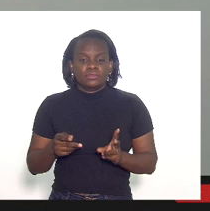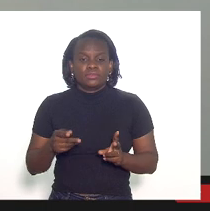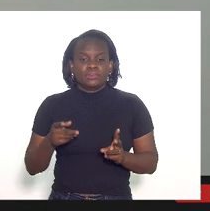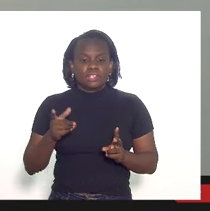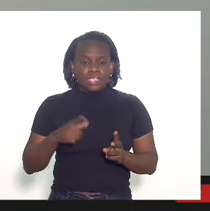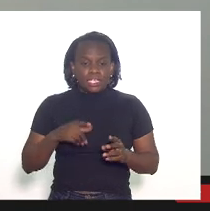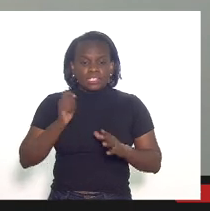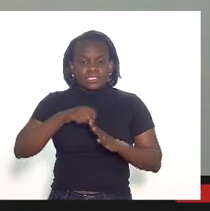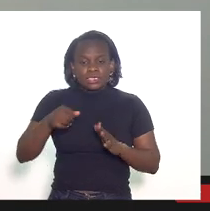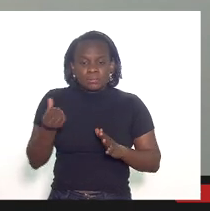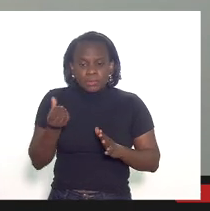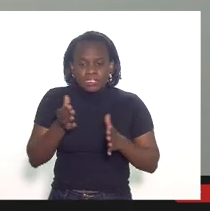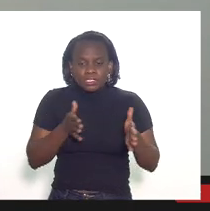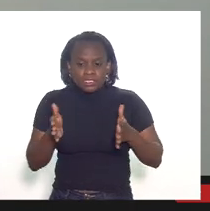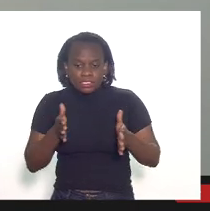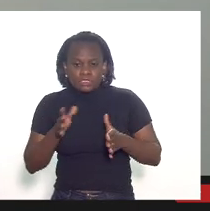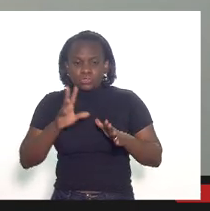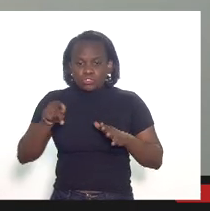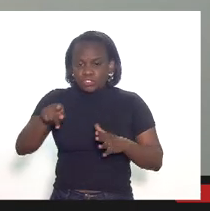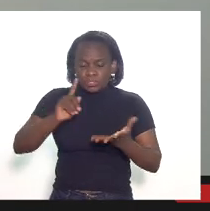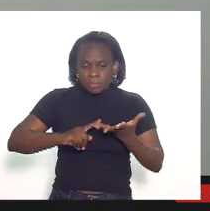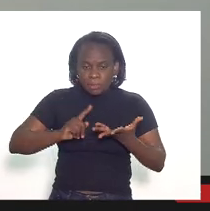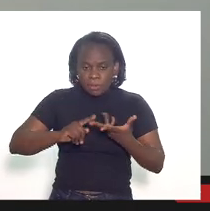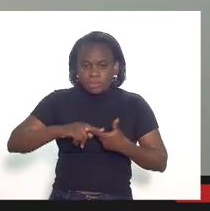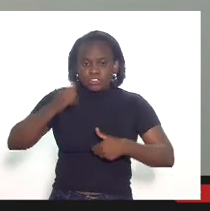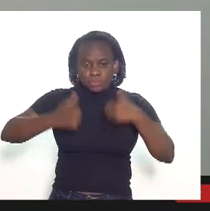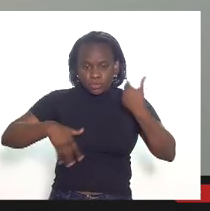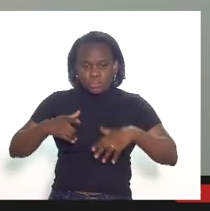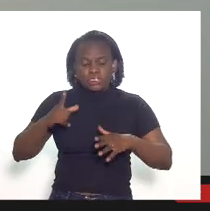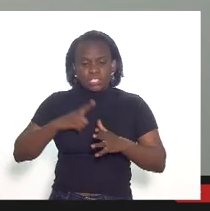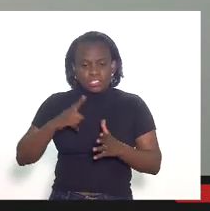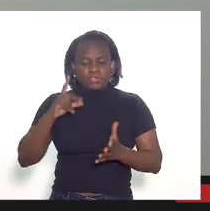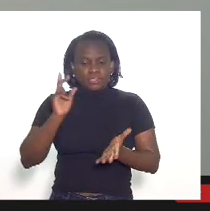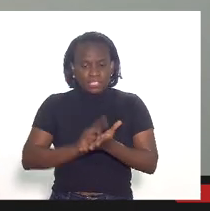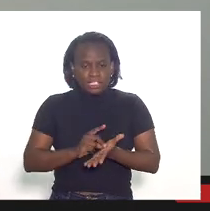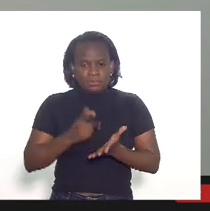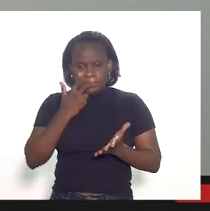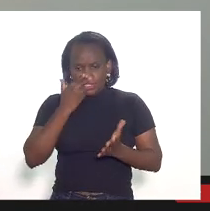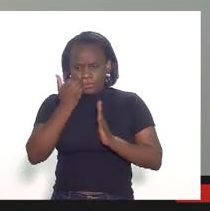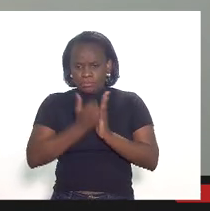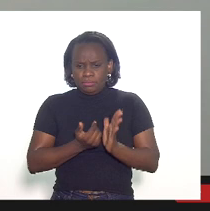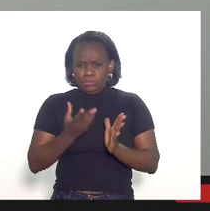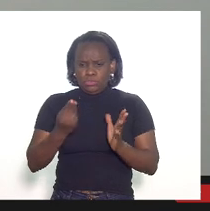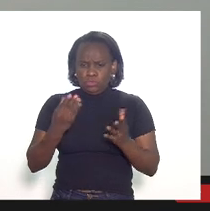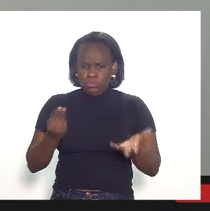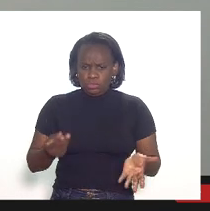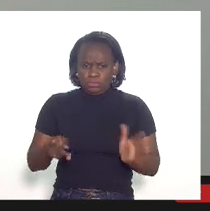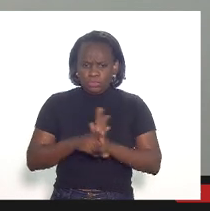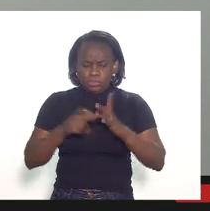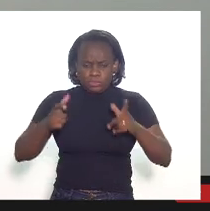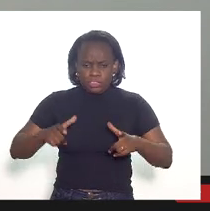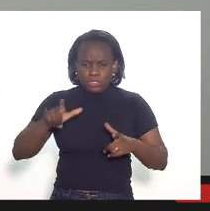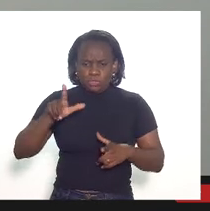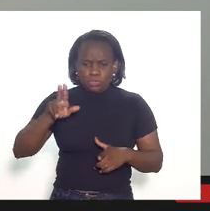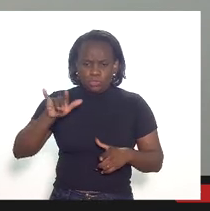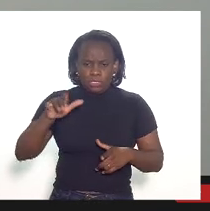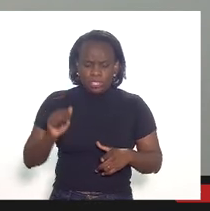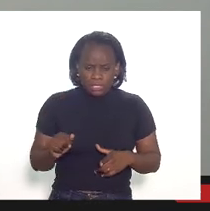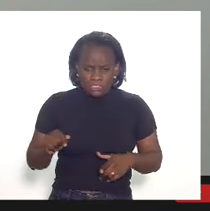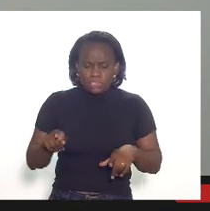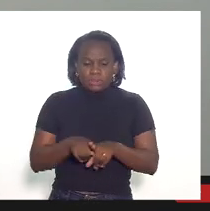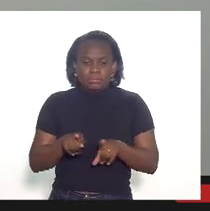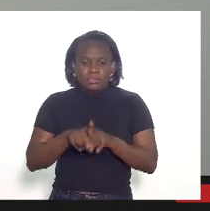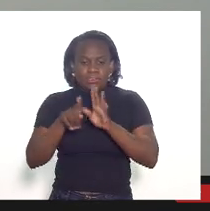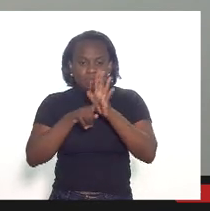naquele semestre onde todos os senhores apontaram que realmente houve uma dedução aparentemente muito grande no campo de Lula nós no âmbito de ação